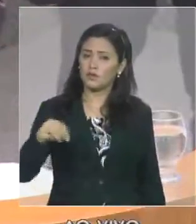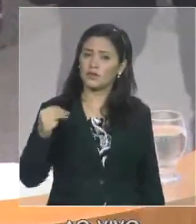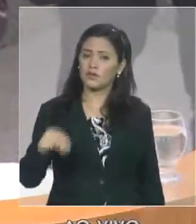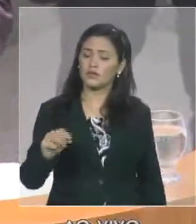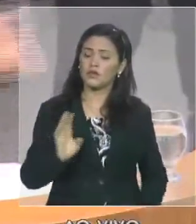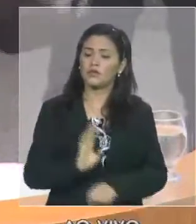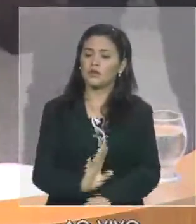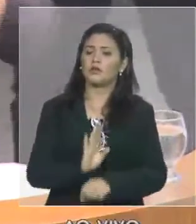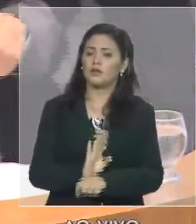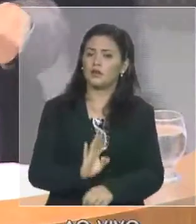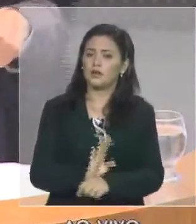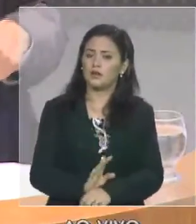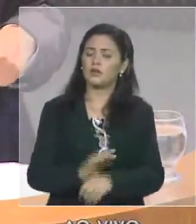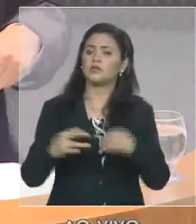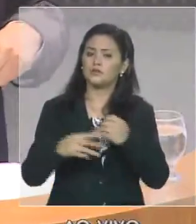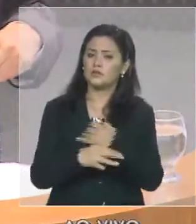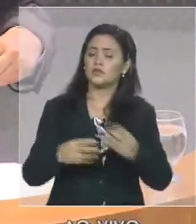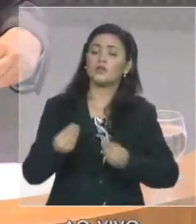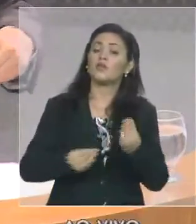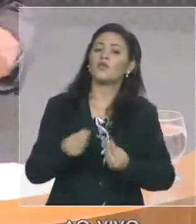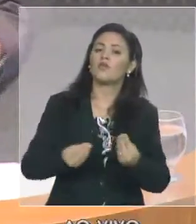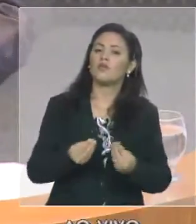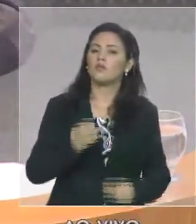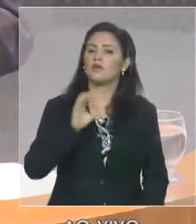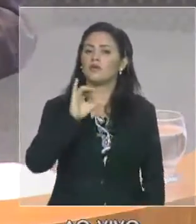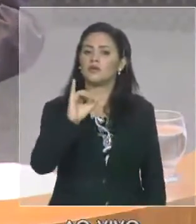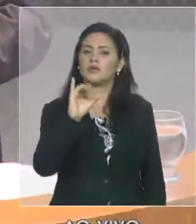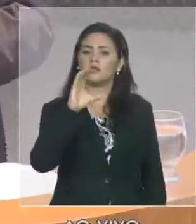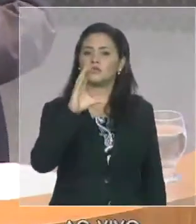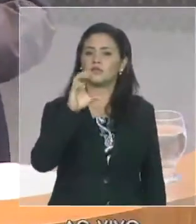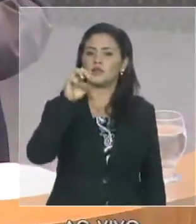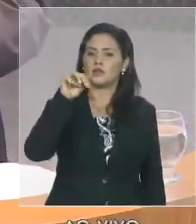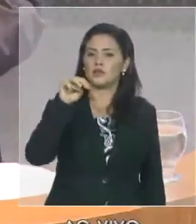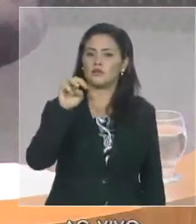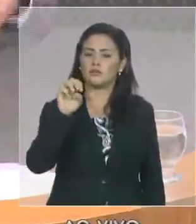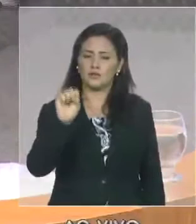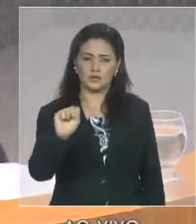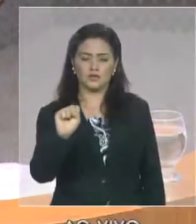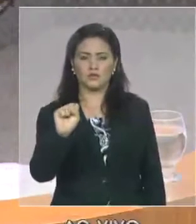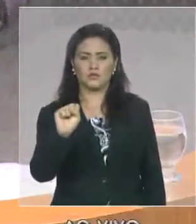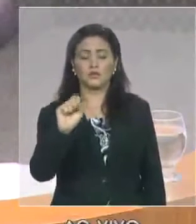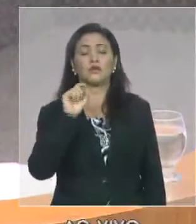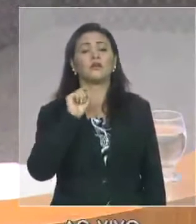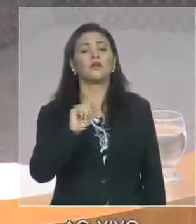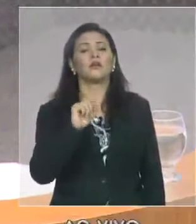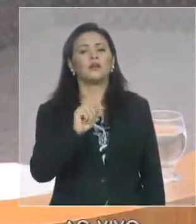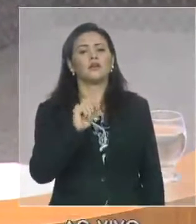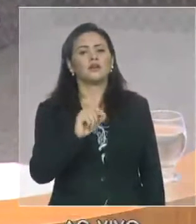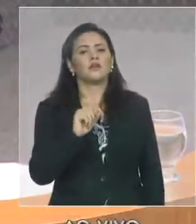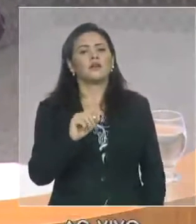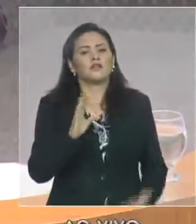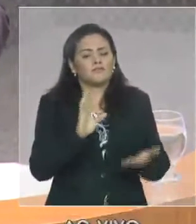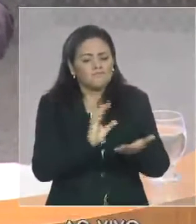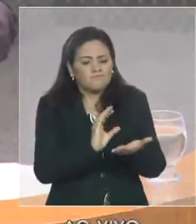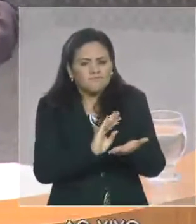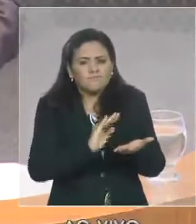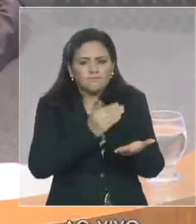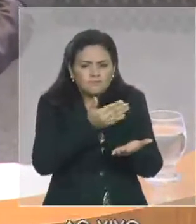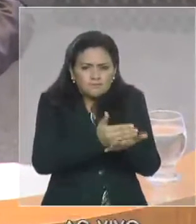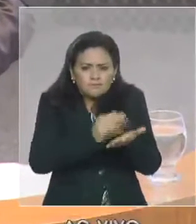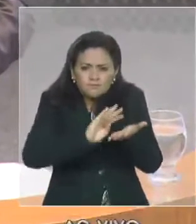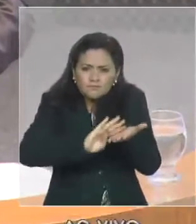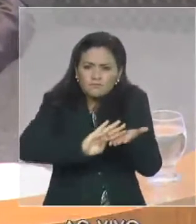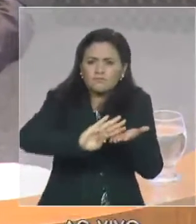crescimento do ICMS, que é transmitido também para, transferido parcialmente também para os municípios.